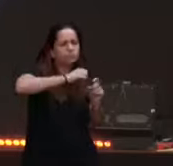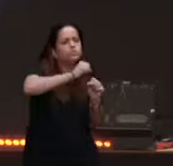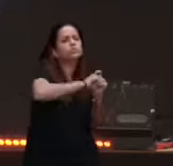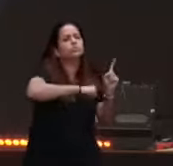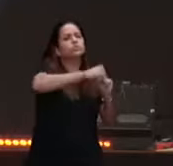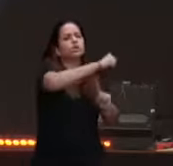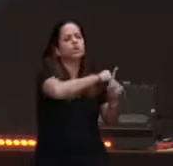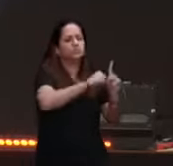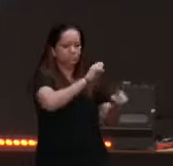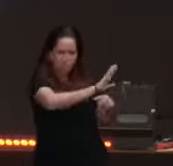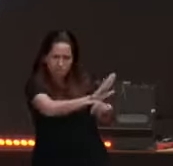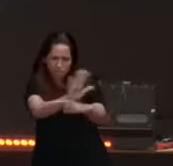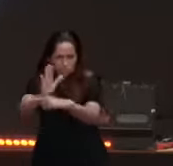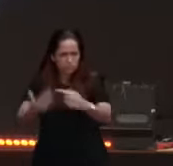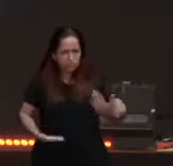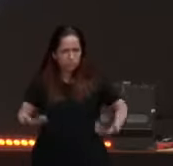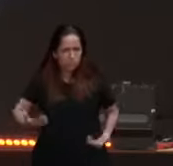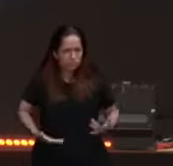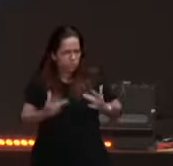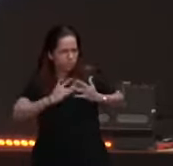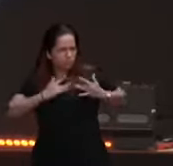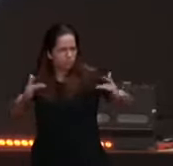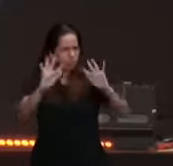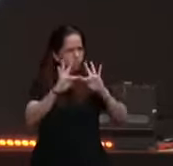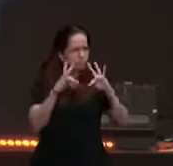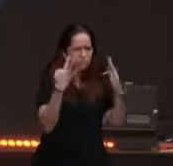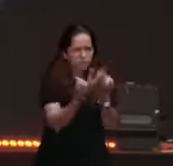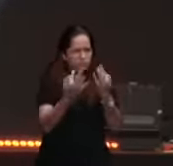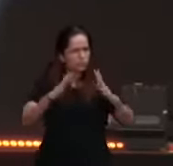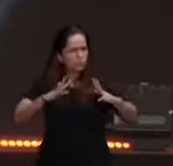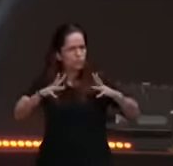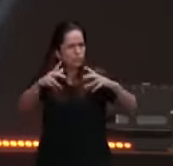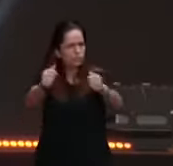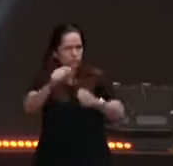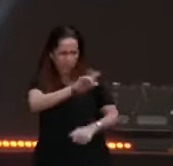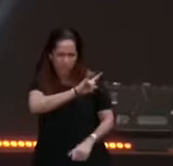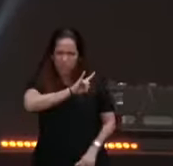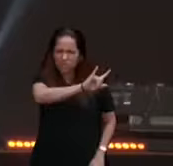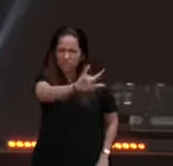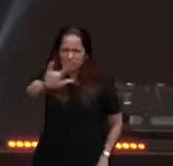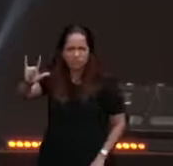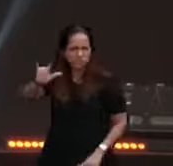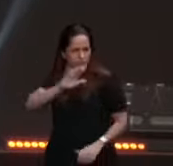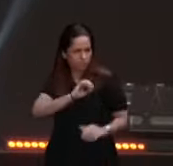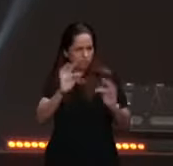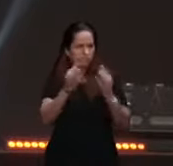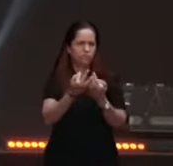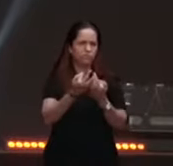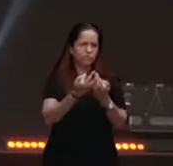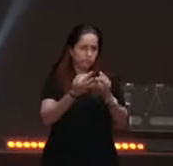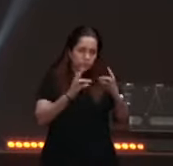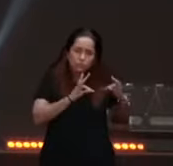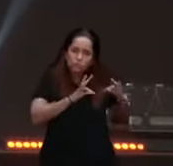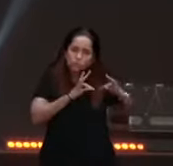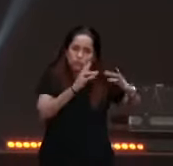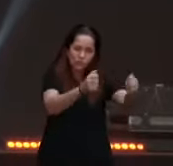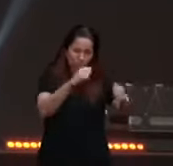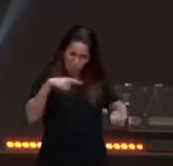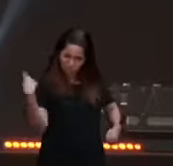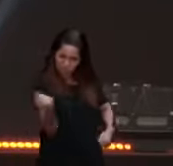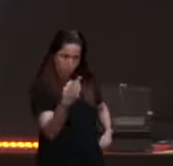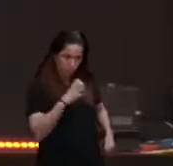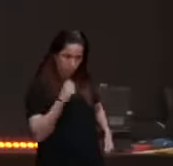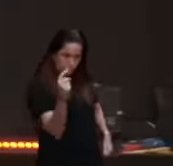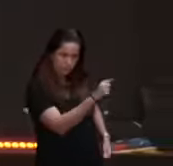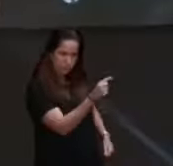amorosa, na família, todo mundo gosta de você, porque você, é o centralizador do amor da família, é isso mesmo? fiel